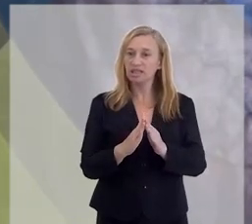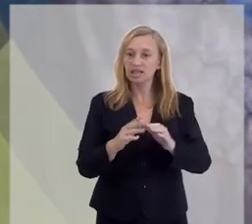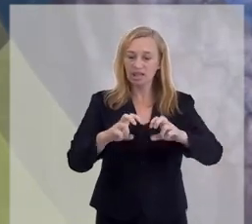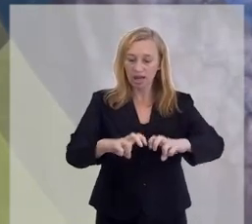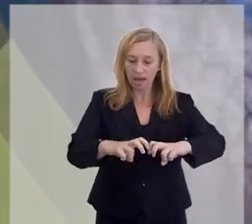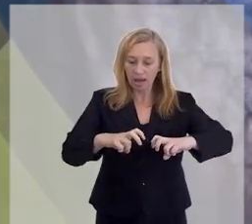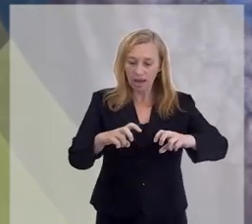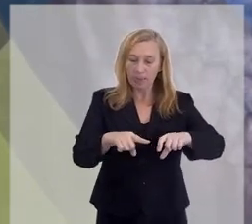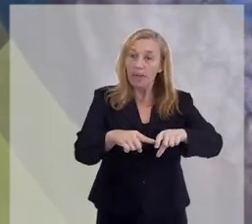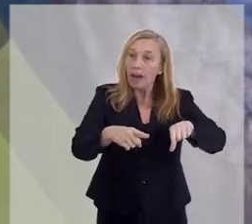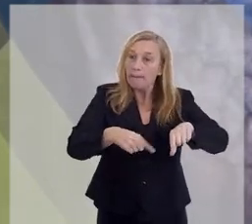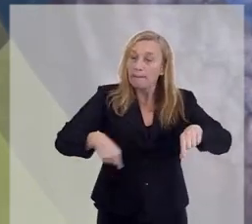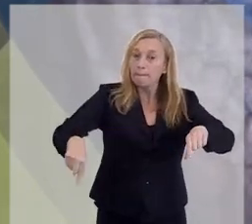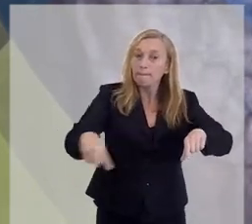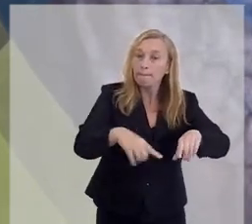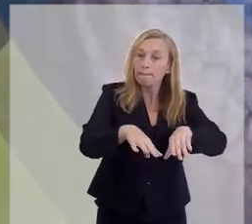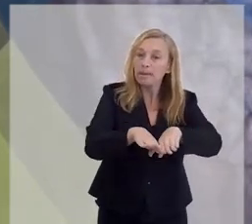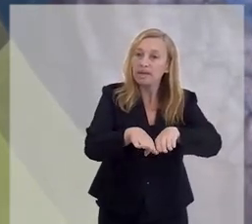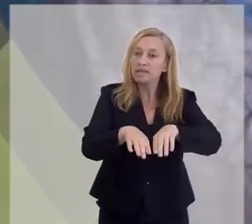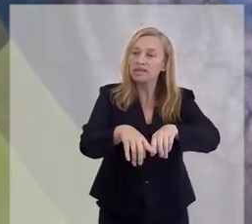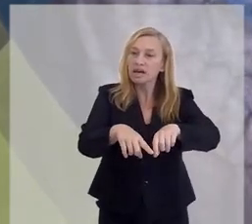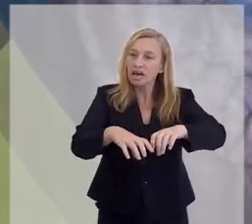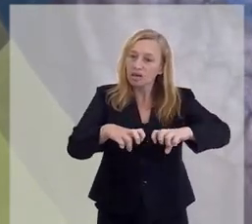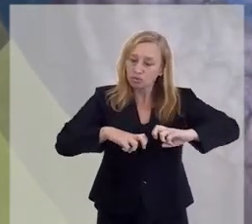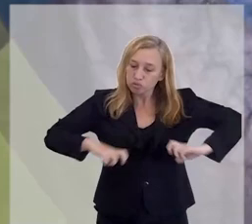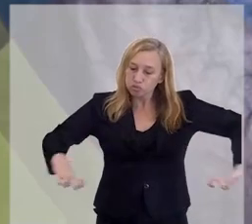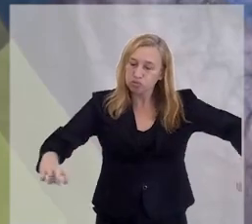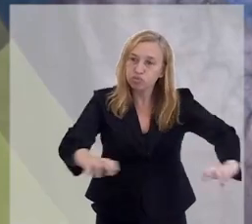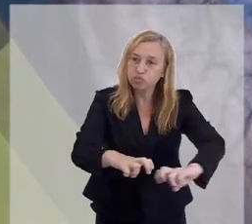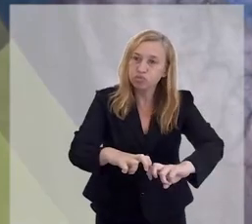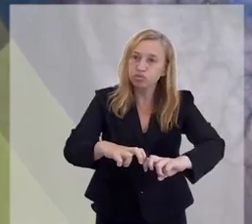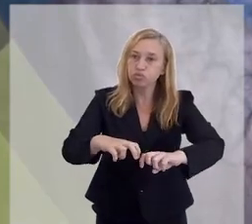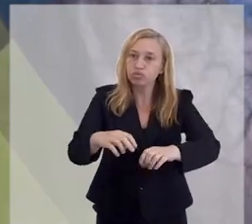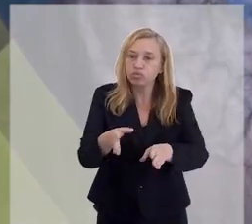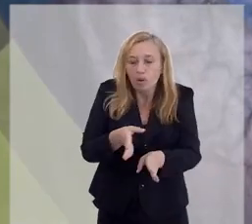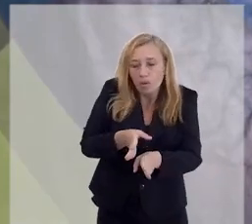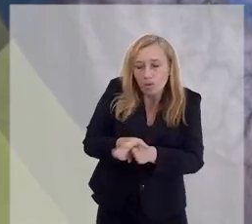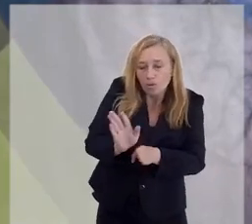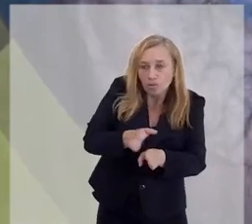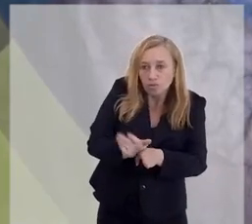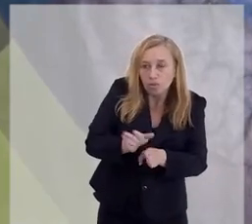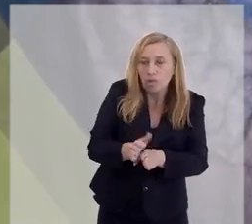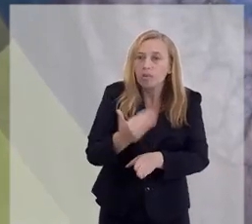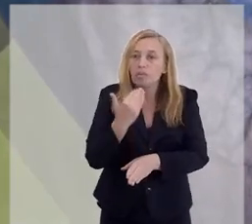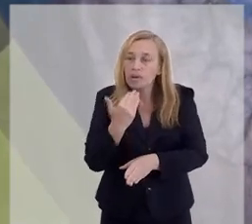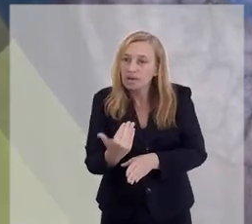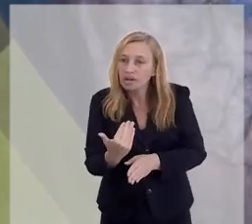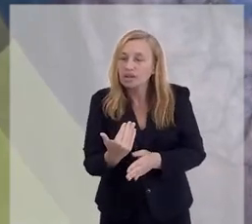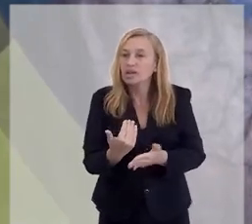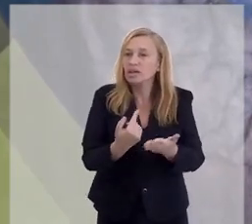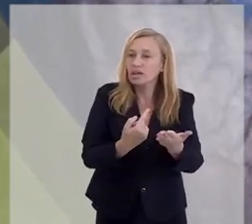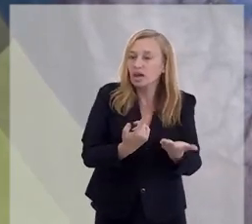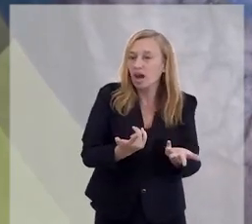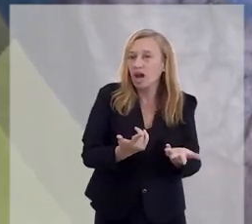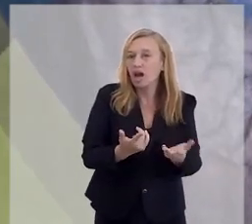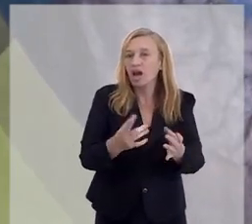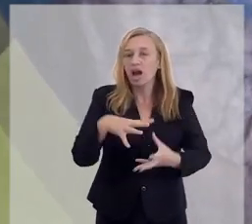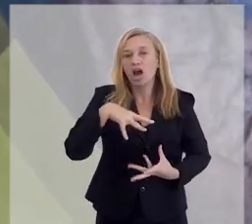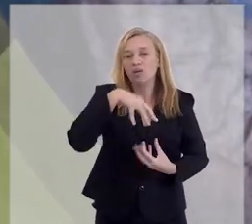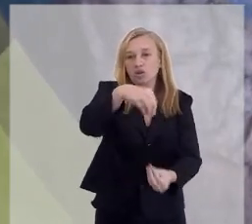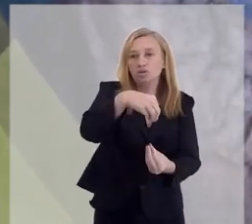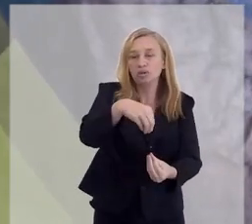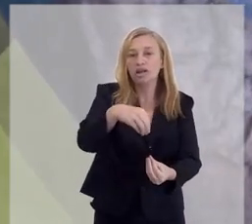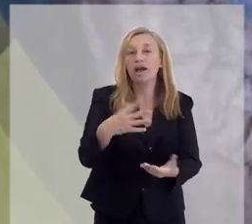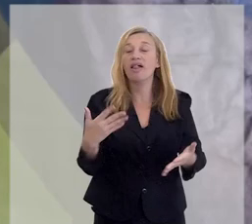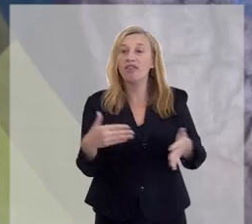consulta aos Espíritos, o que eles iam fazer. Até que... Estou resumindo, não é? Até que